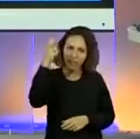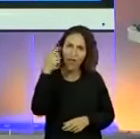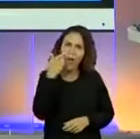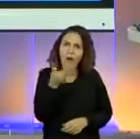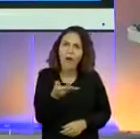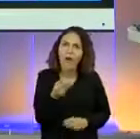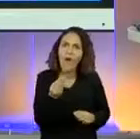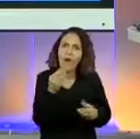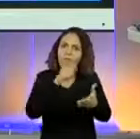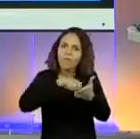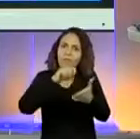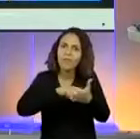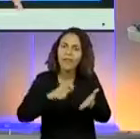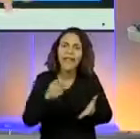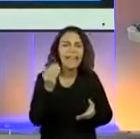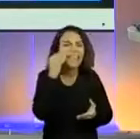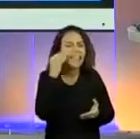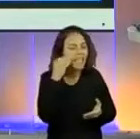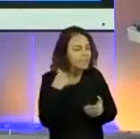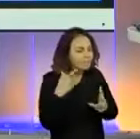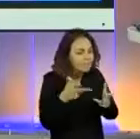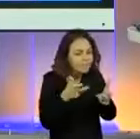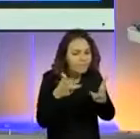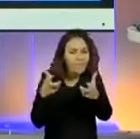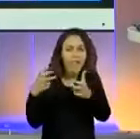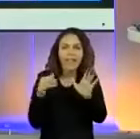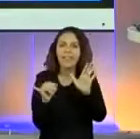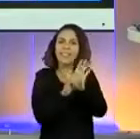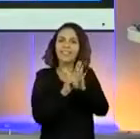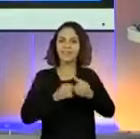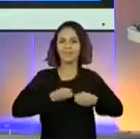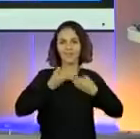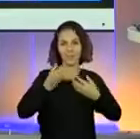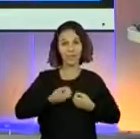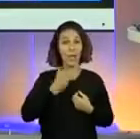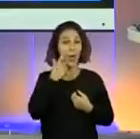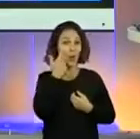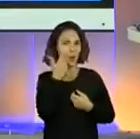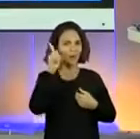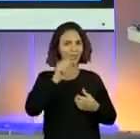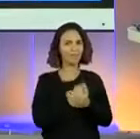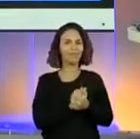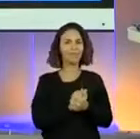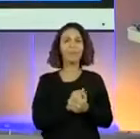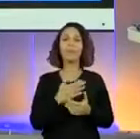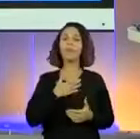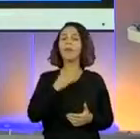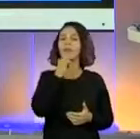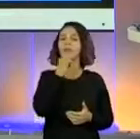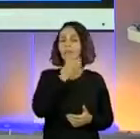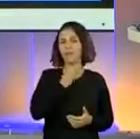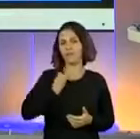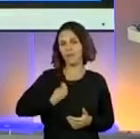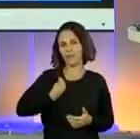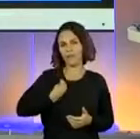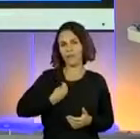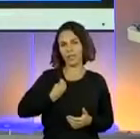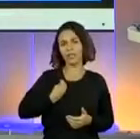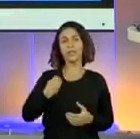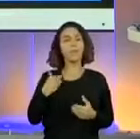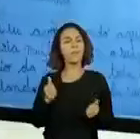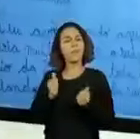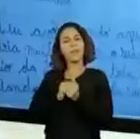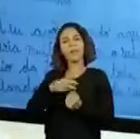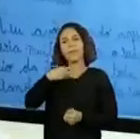Olha só, ele está procurando toda a identidade dele por meio da poesia. Aí eu recebi também, olha, o meu exemplo de vida vem perto da minha bisa.